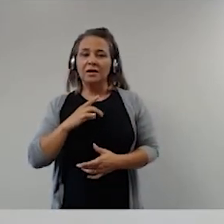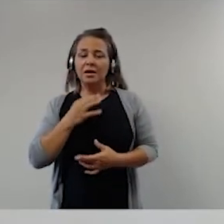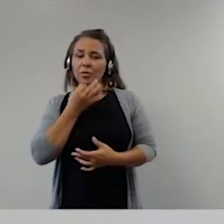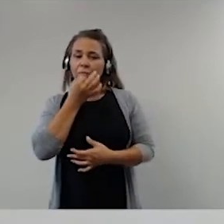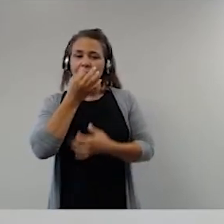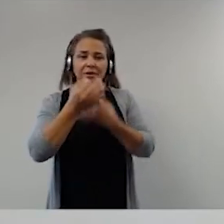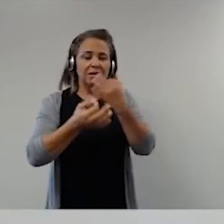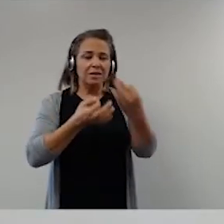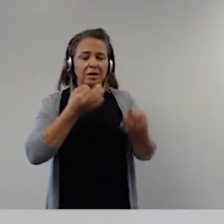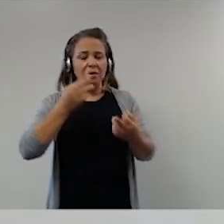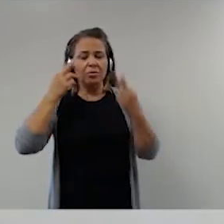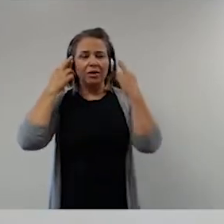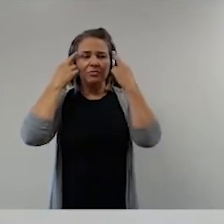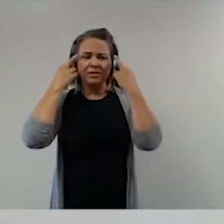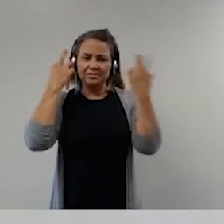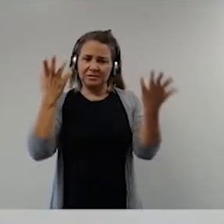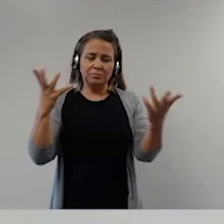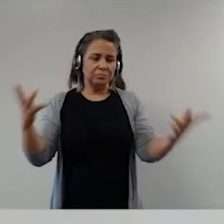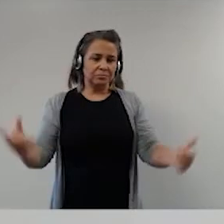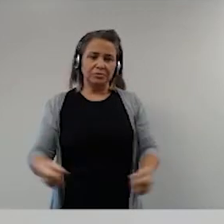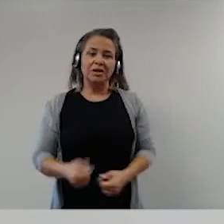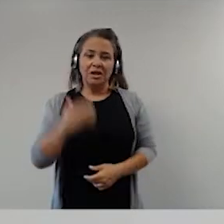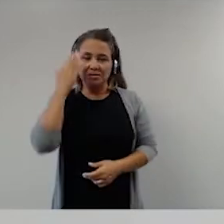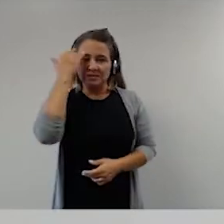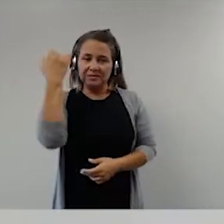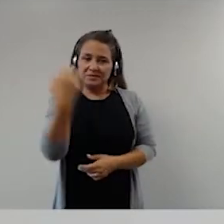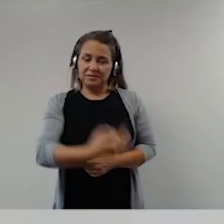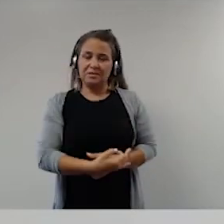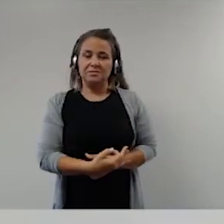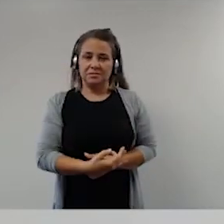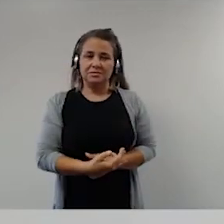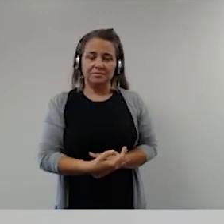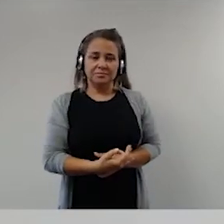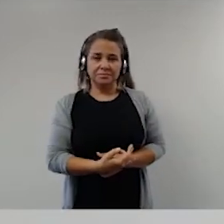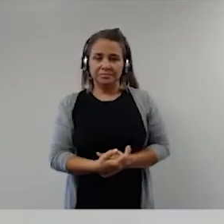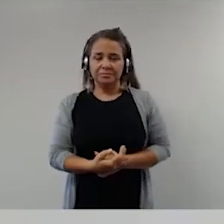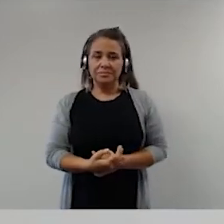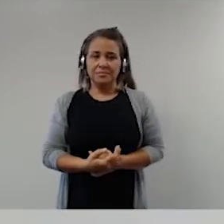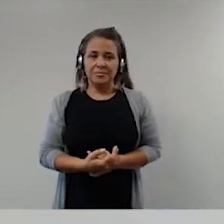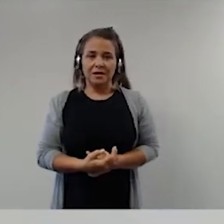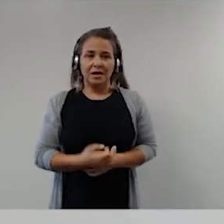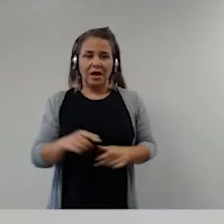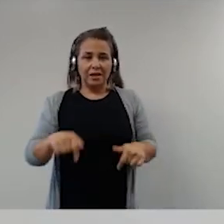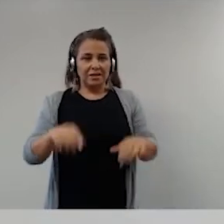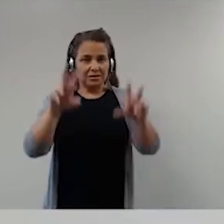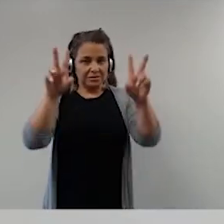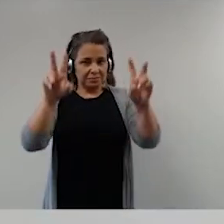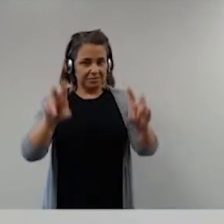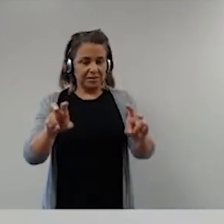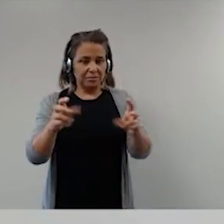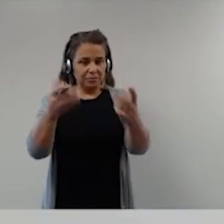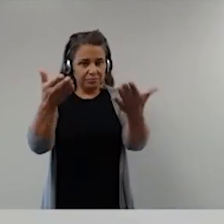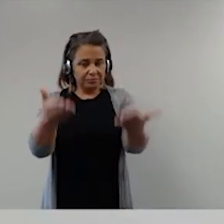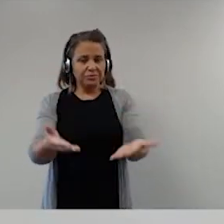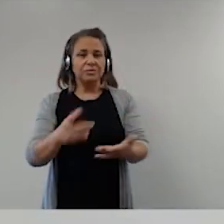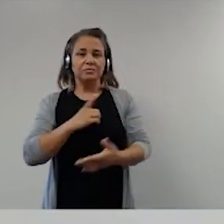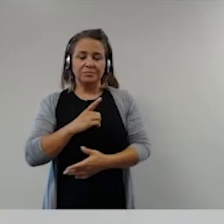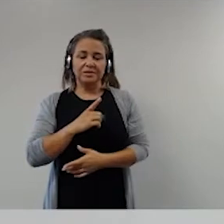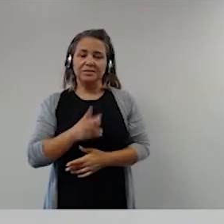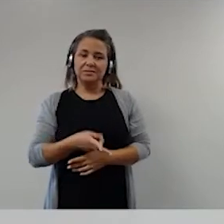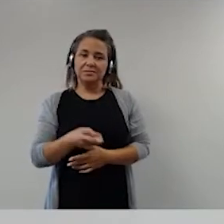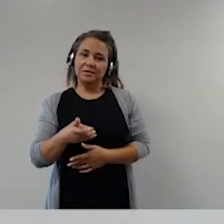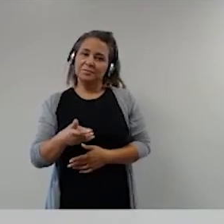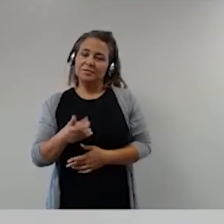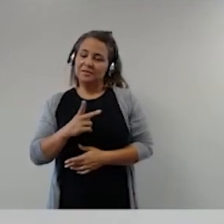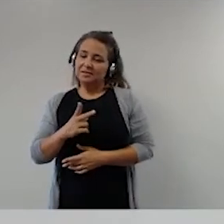faça as suas reflexões, e eu tenho certeza que pelo menos neste painel, como o senhor teve, teria e